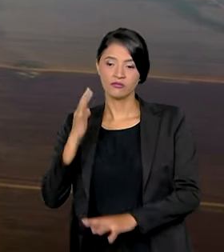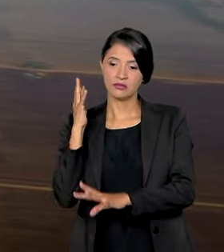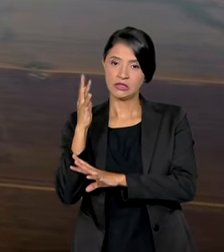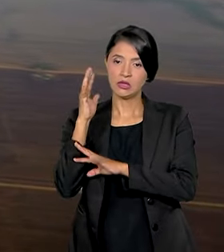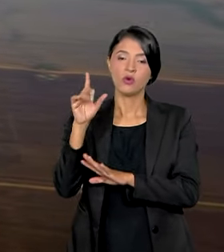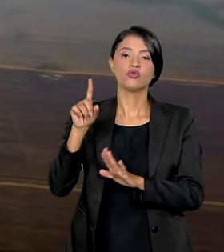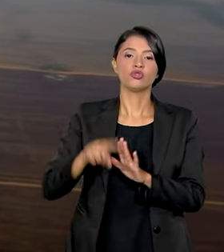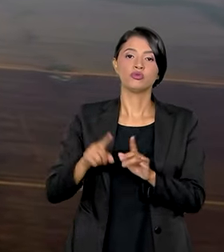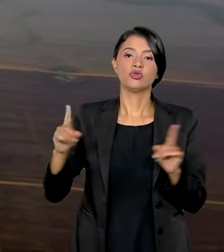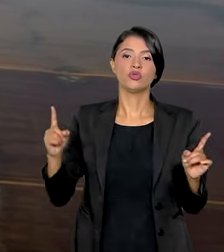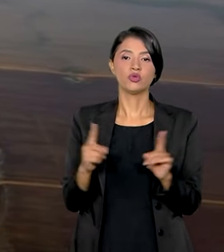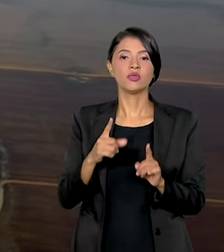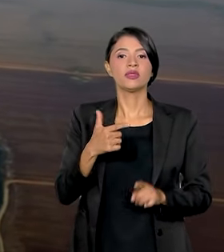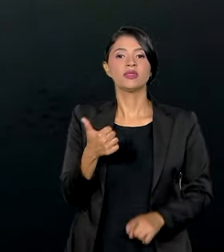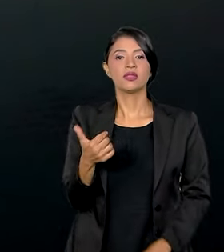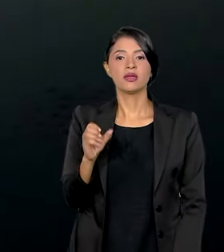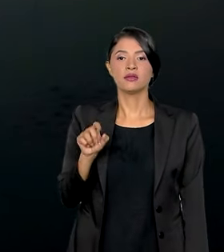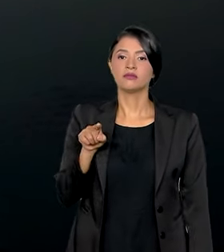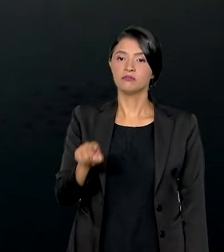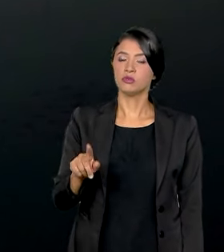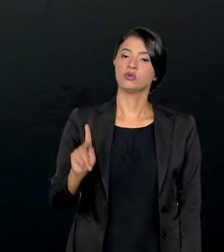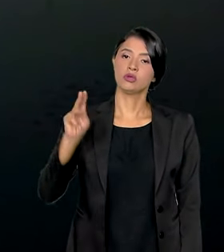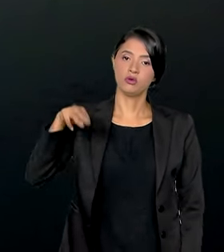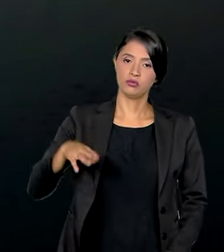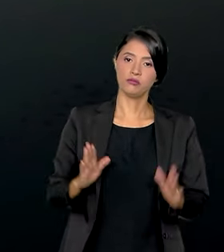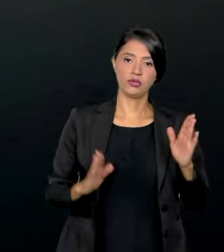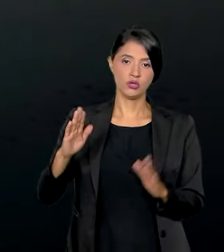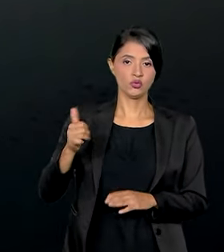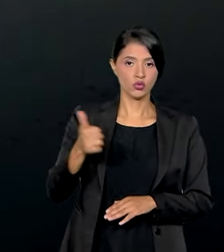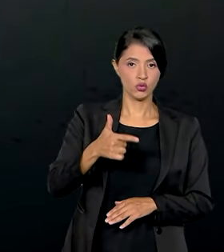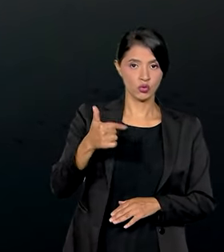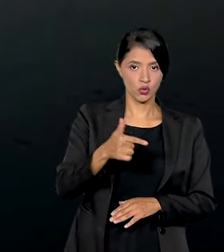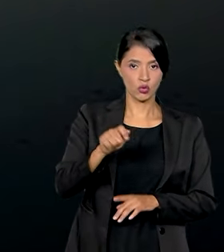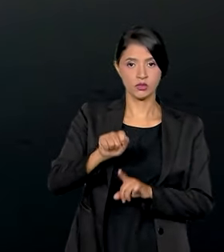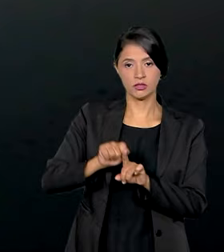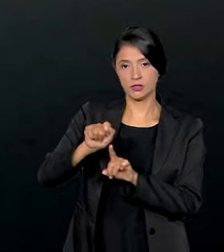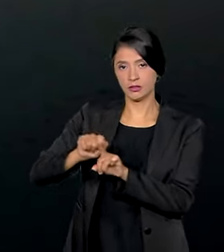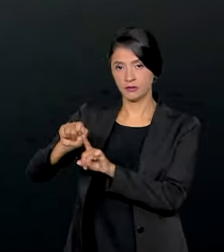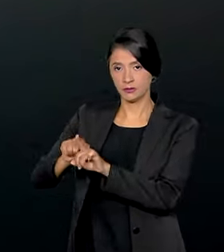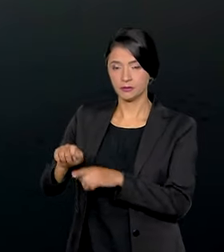abaixo de 10 mil quilômetros quadrados em um período de 12 meses.